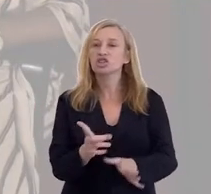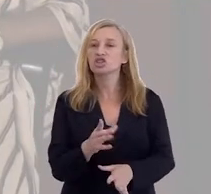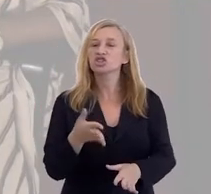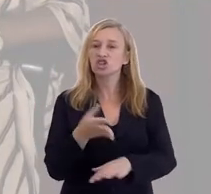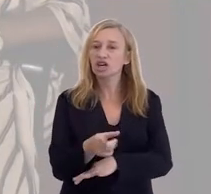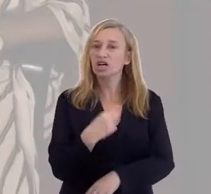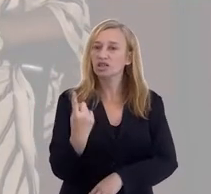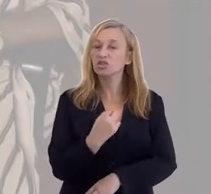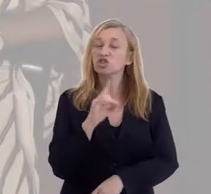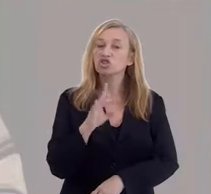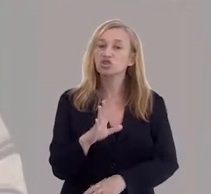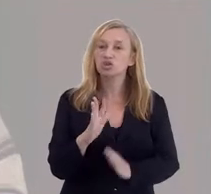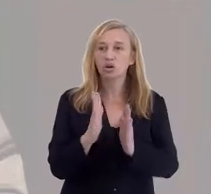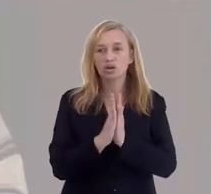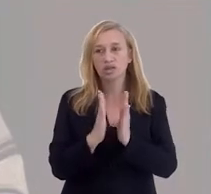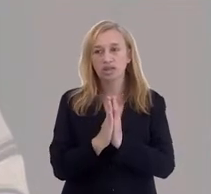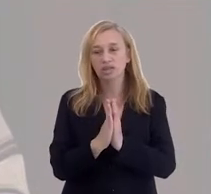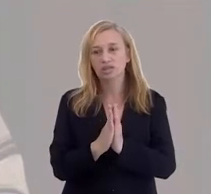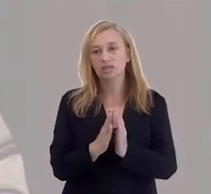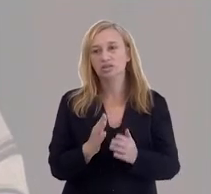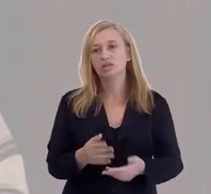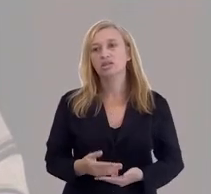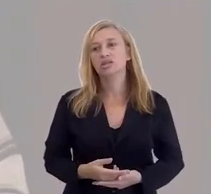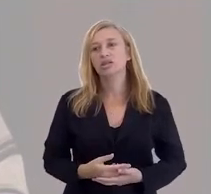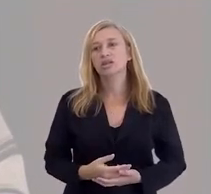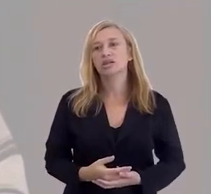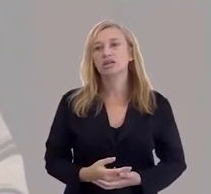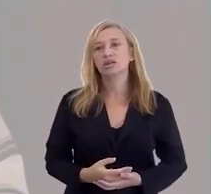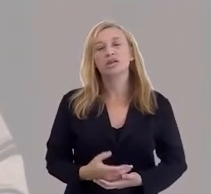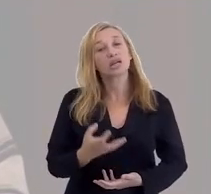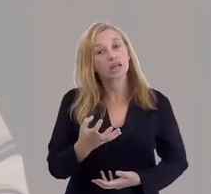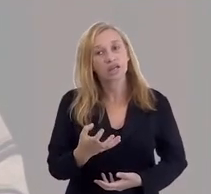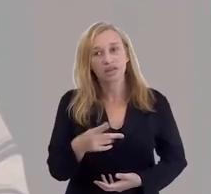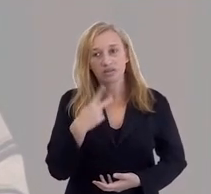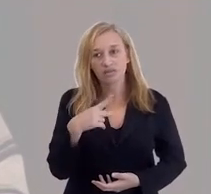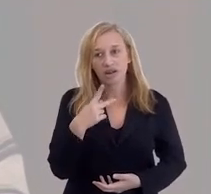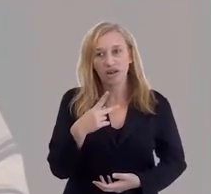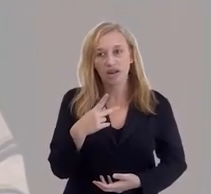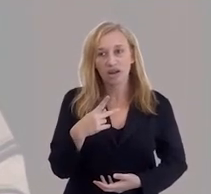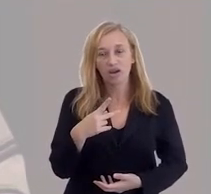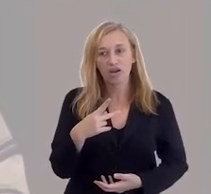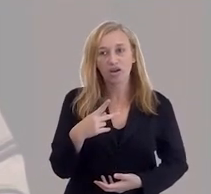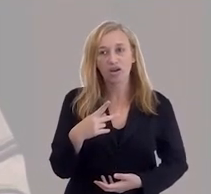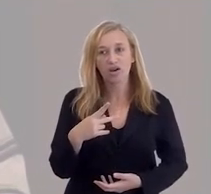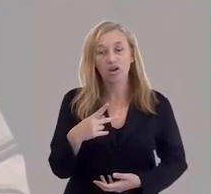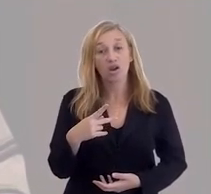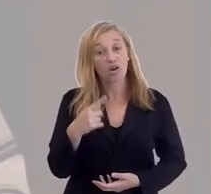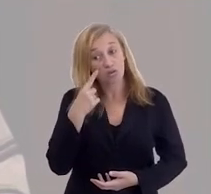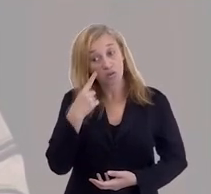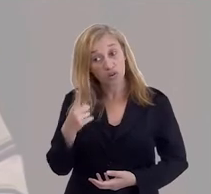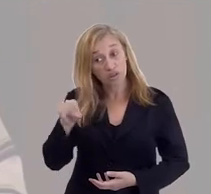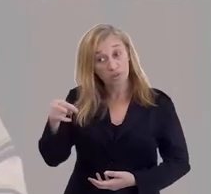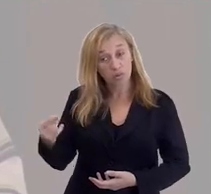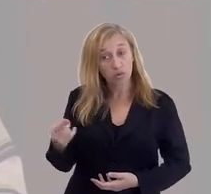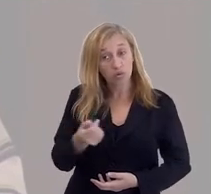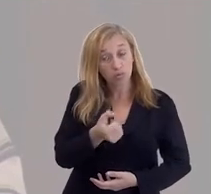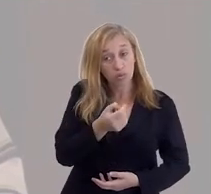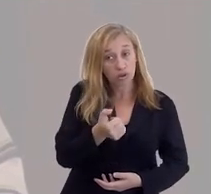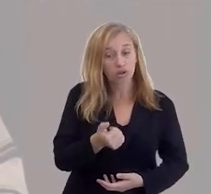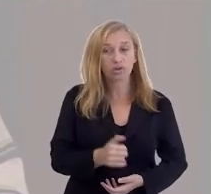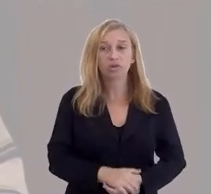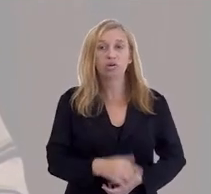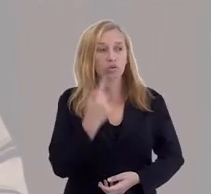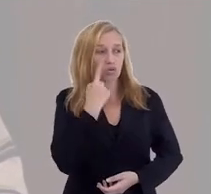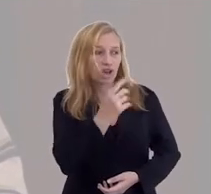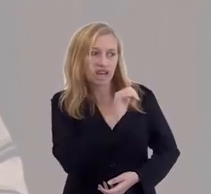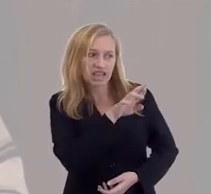aquilo que nos faça bem. Queria te dizer que eu mudei um pouquinho depois do Nosso Lar. Opa! Porque quando eu vi que o André